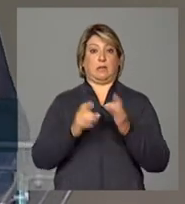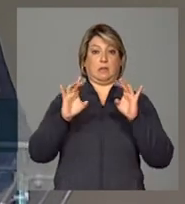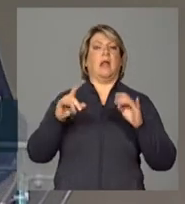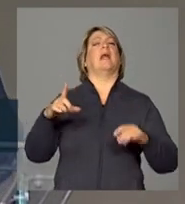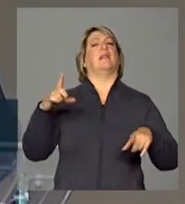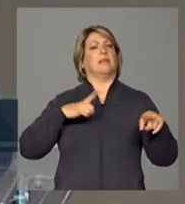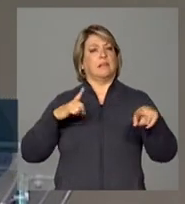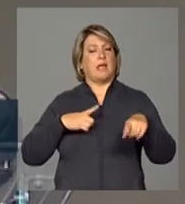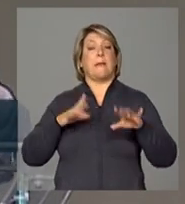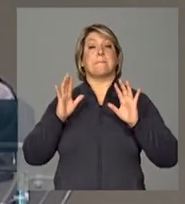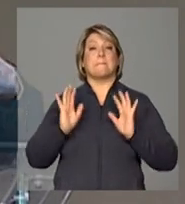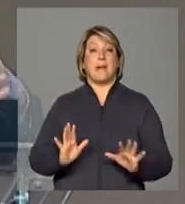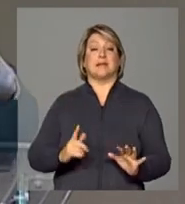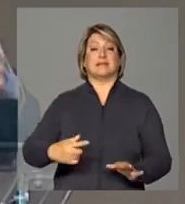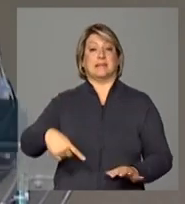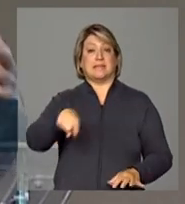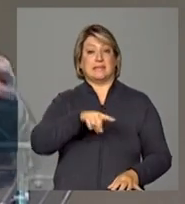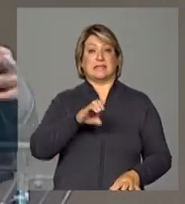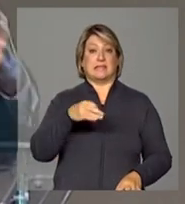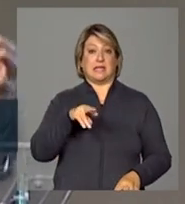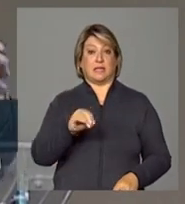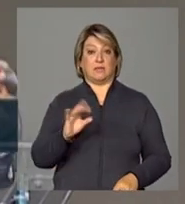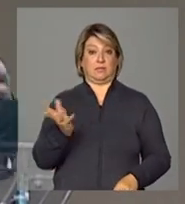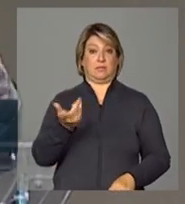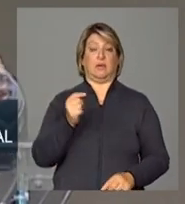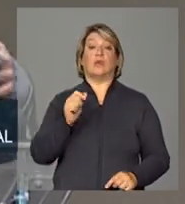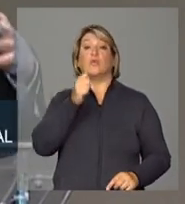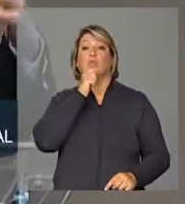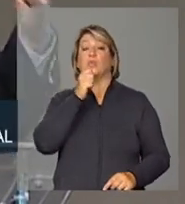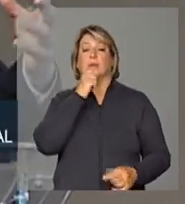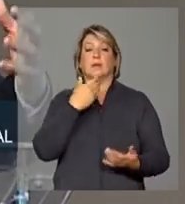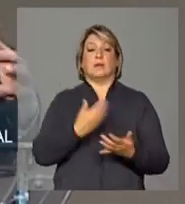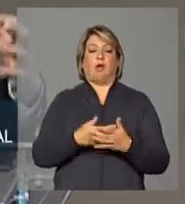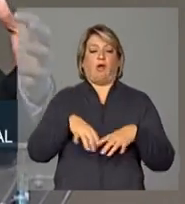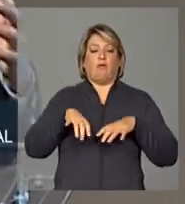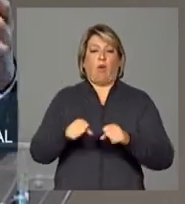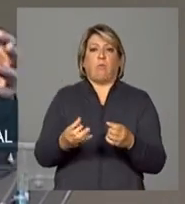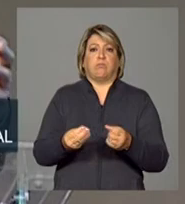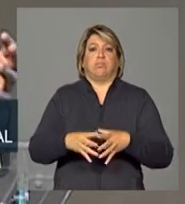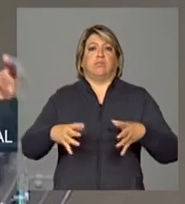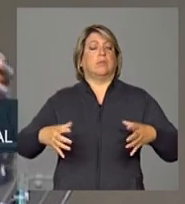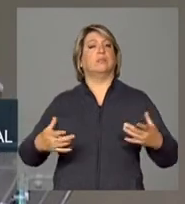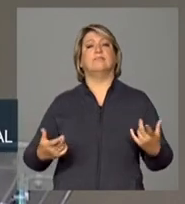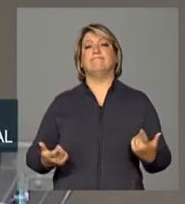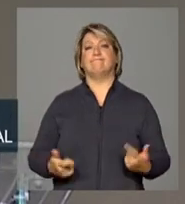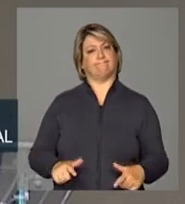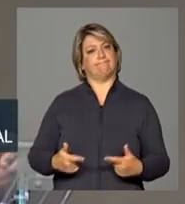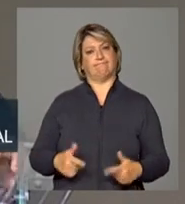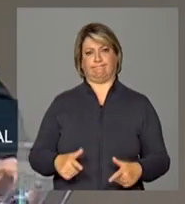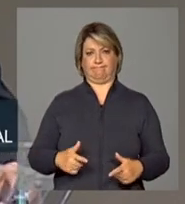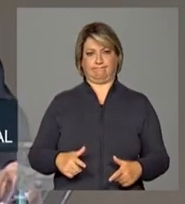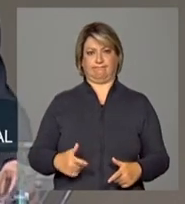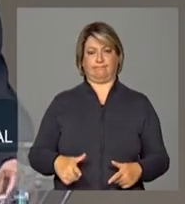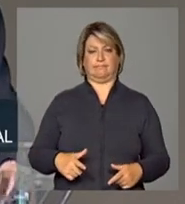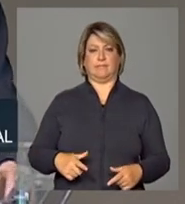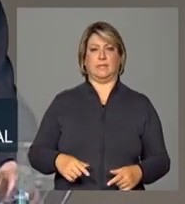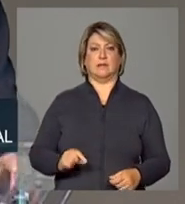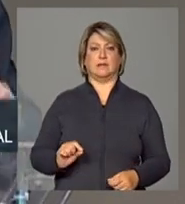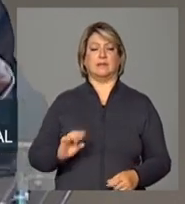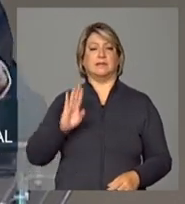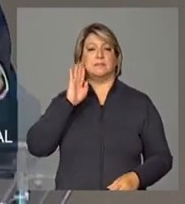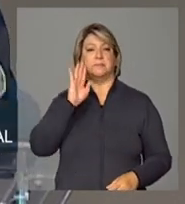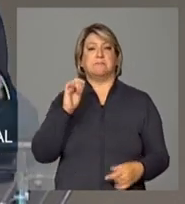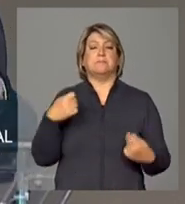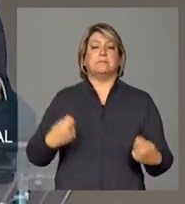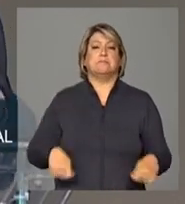mas esses centros de excelência não tem ainda a massa crítica não existe ainda um conjunto suficiente